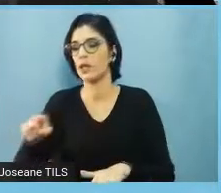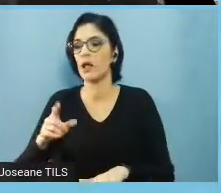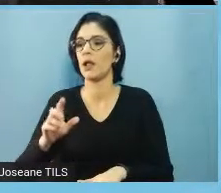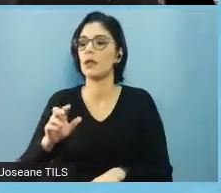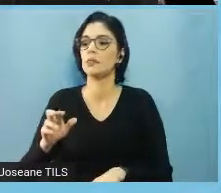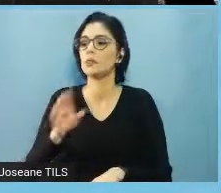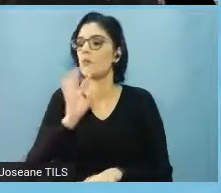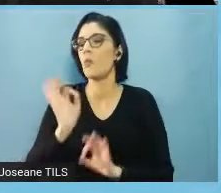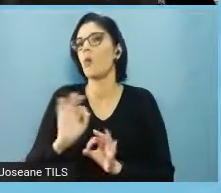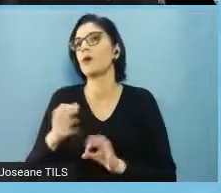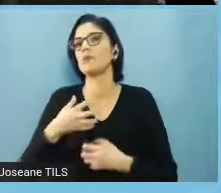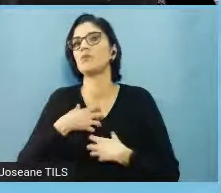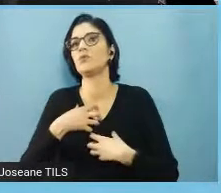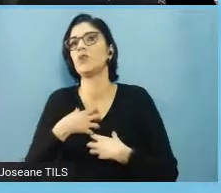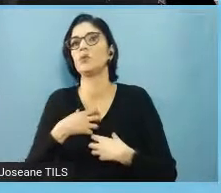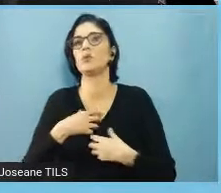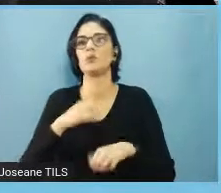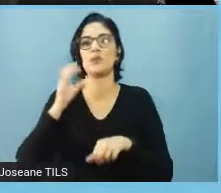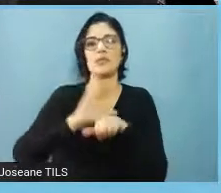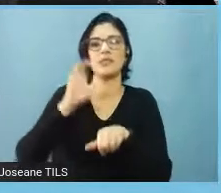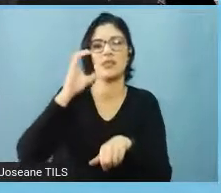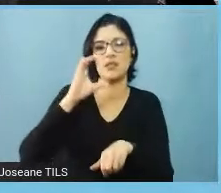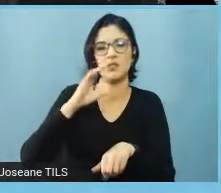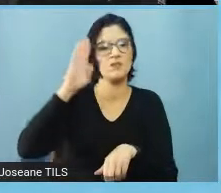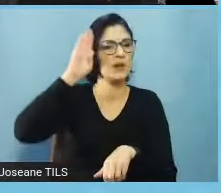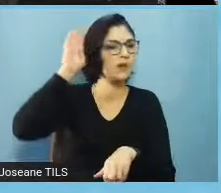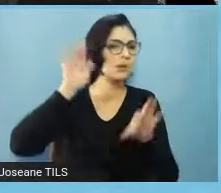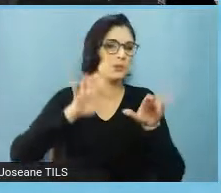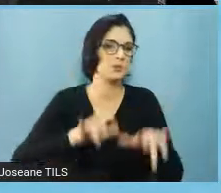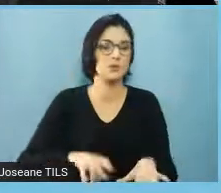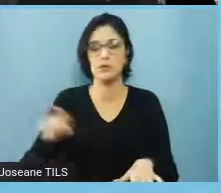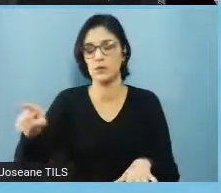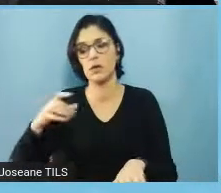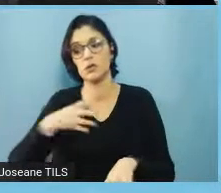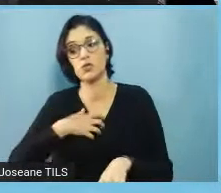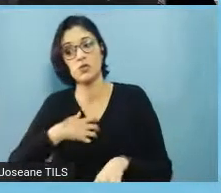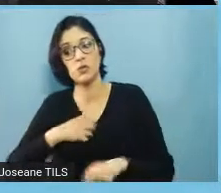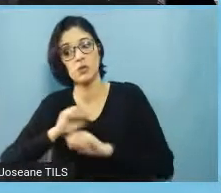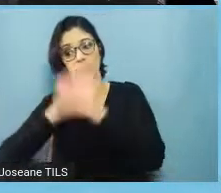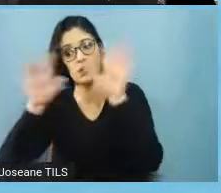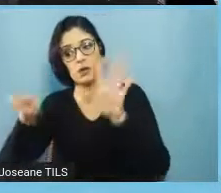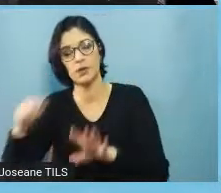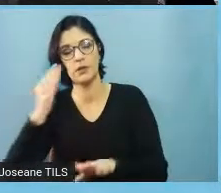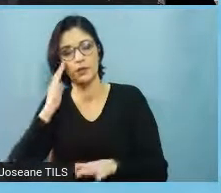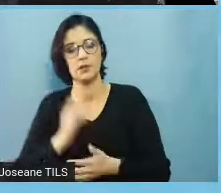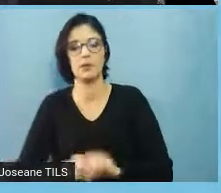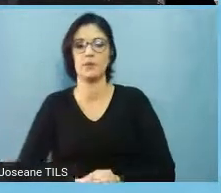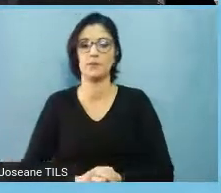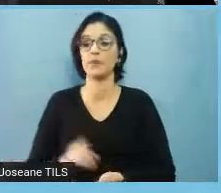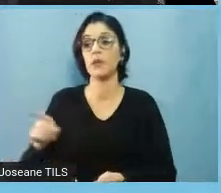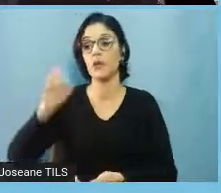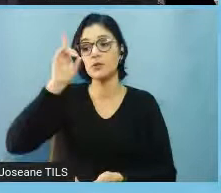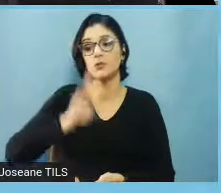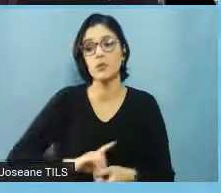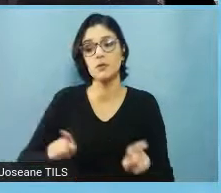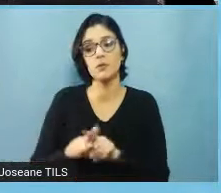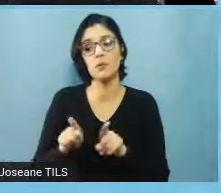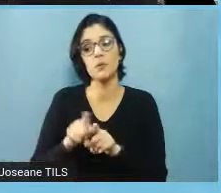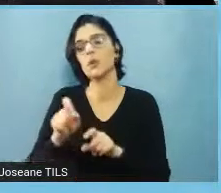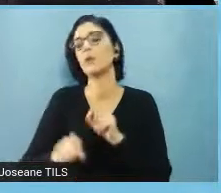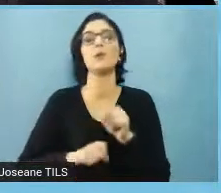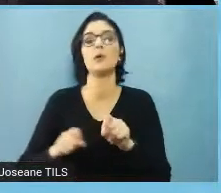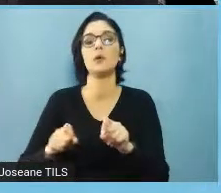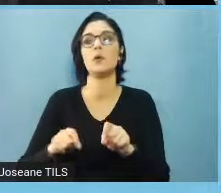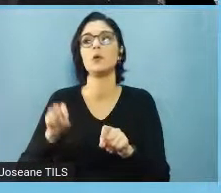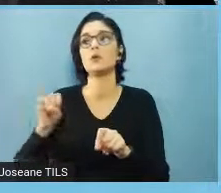científica, tá. É direito do participante ter oportunidade de esclarecer suas dúvidas, então se ele tiver dúvidas sobre a